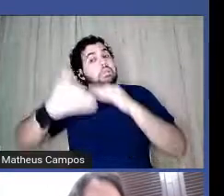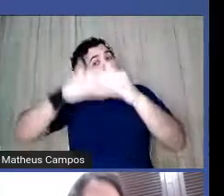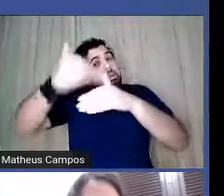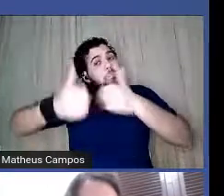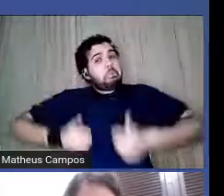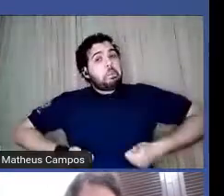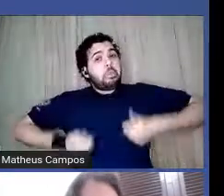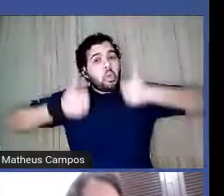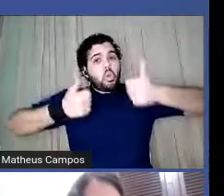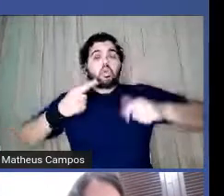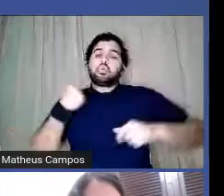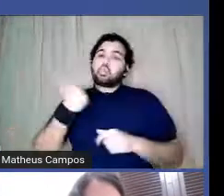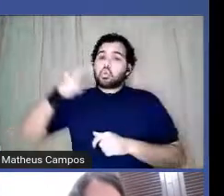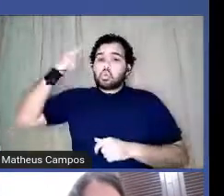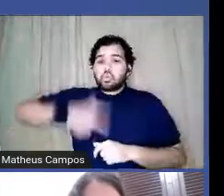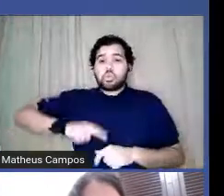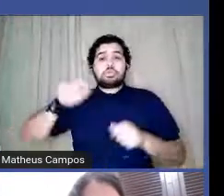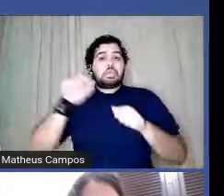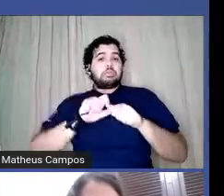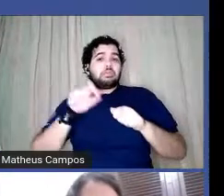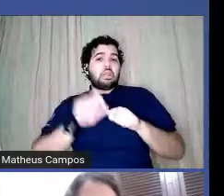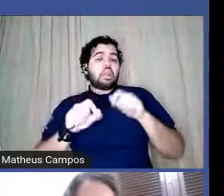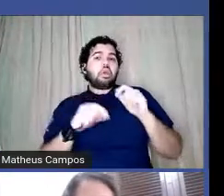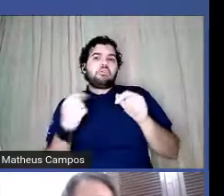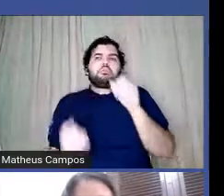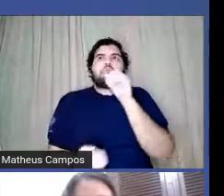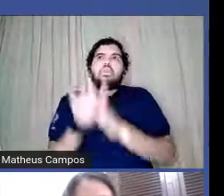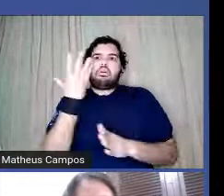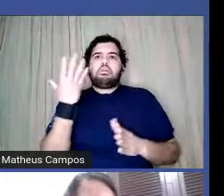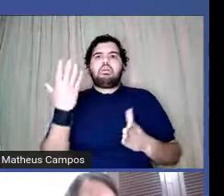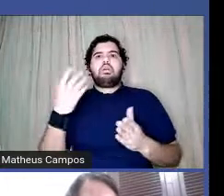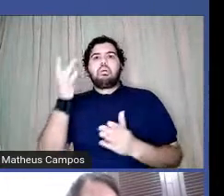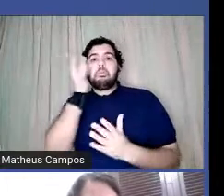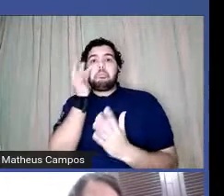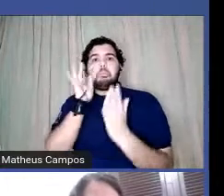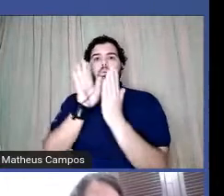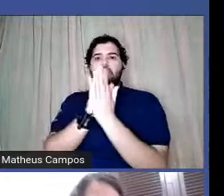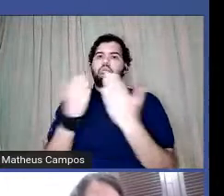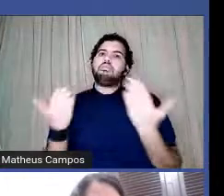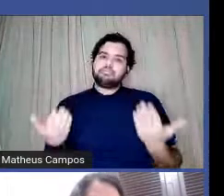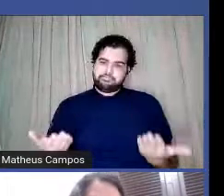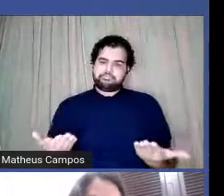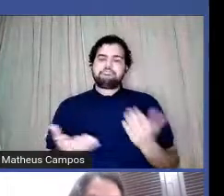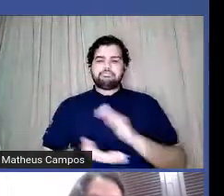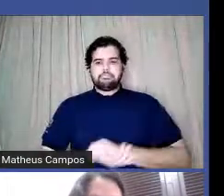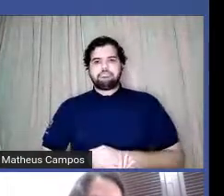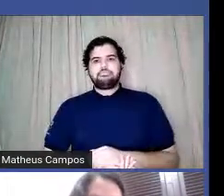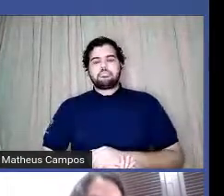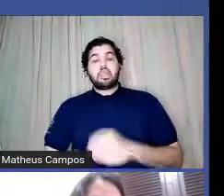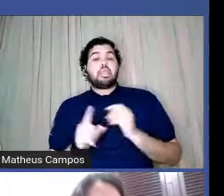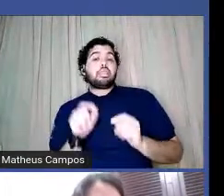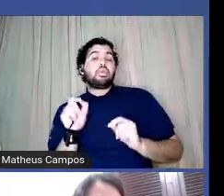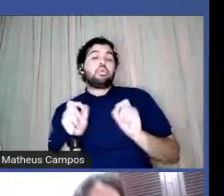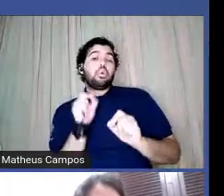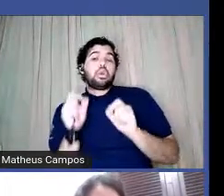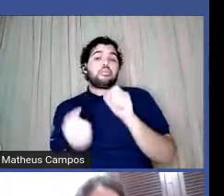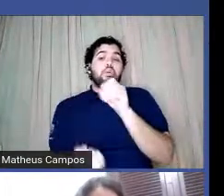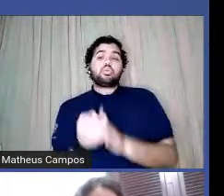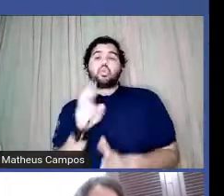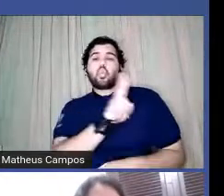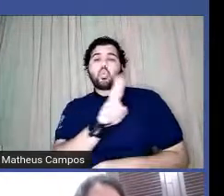gente conseguir fazer alguma coisa presencial. Então, surgiu aí esse nome